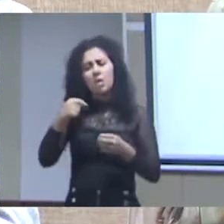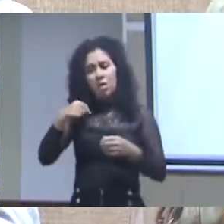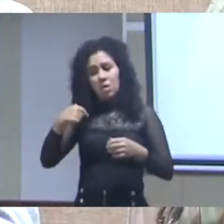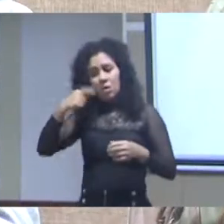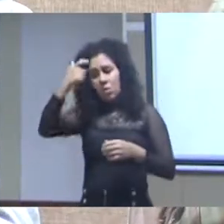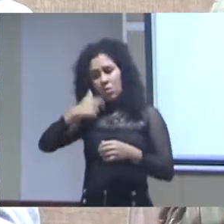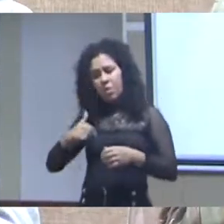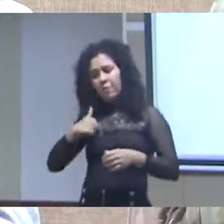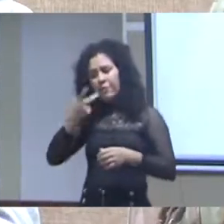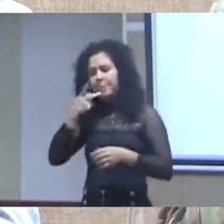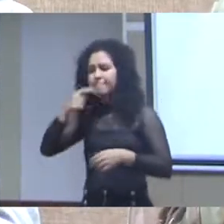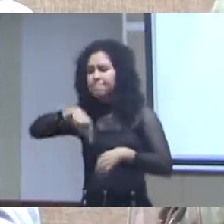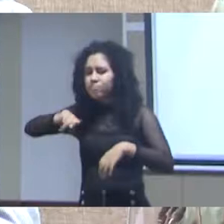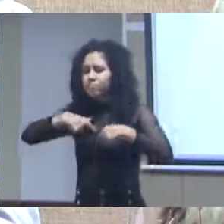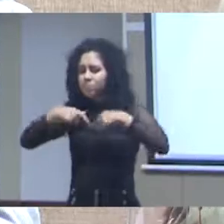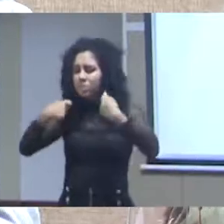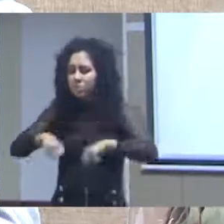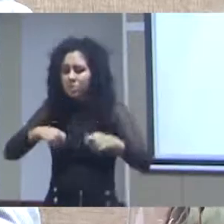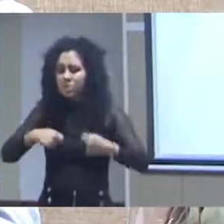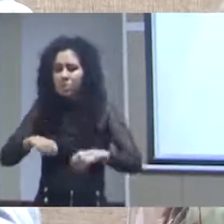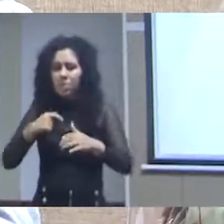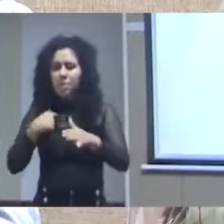construir um vocabulário